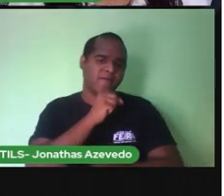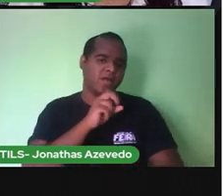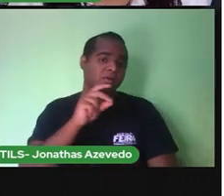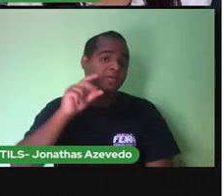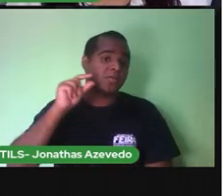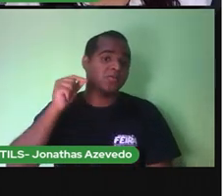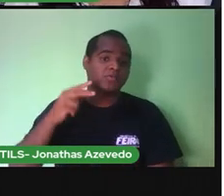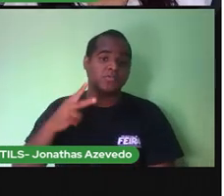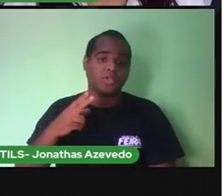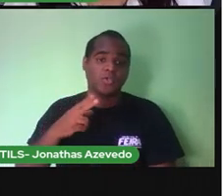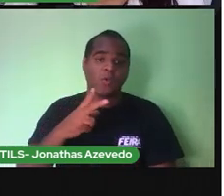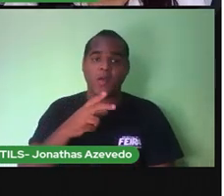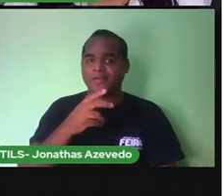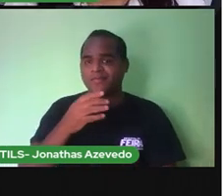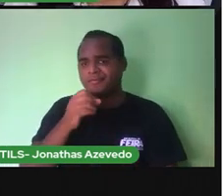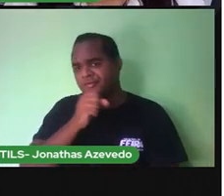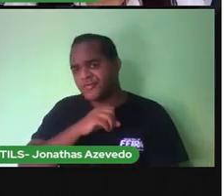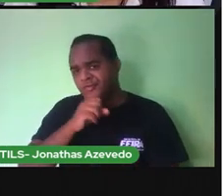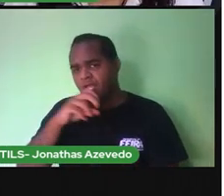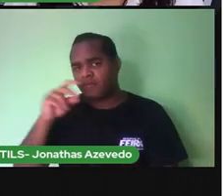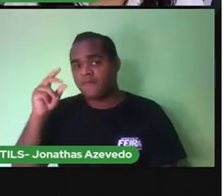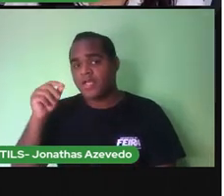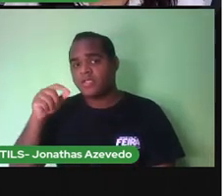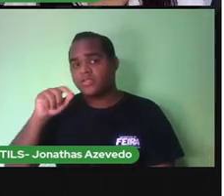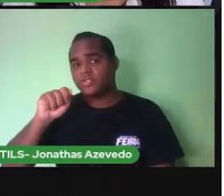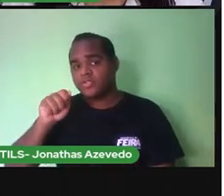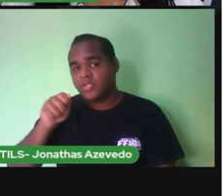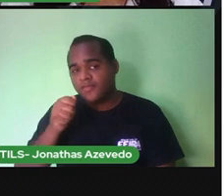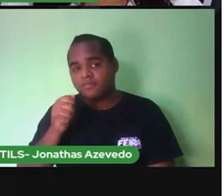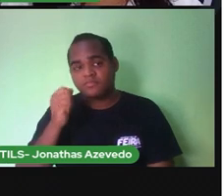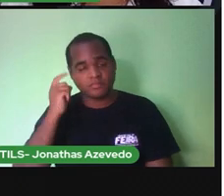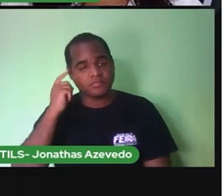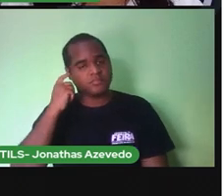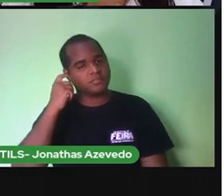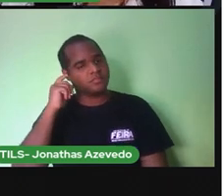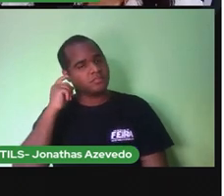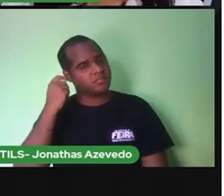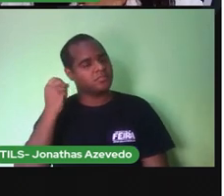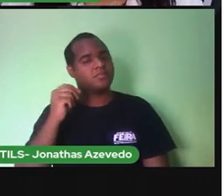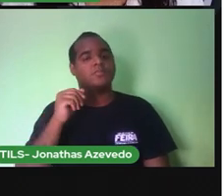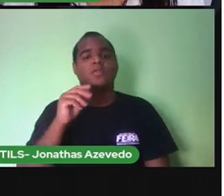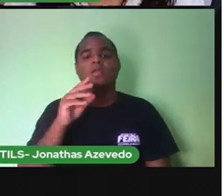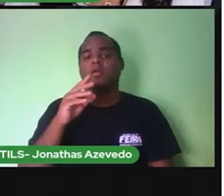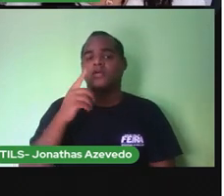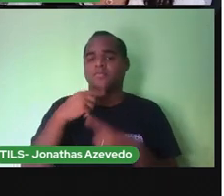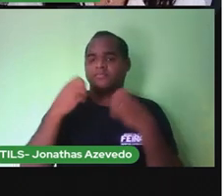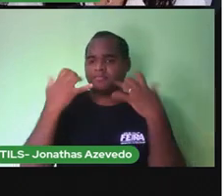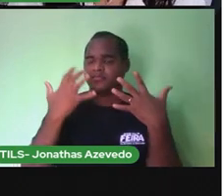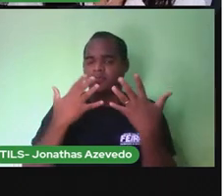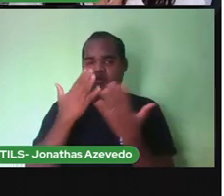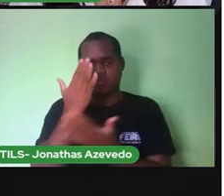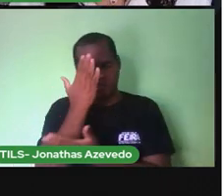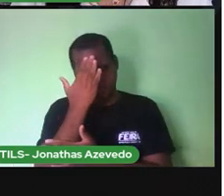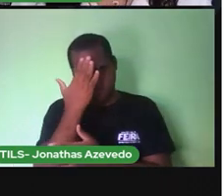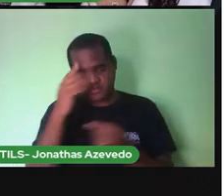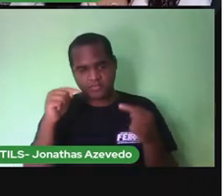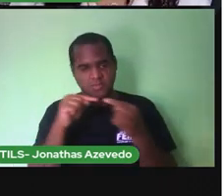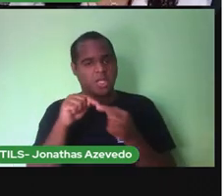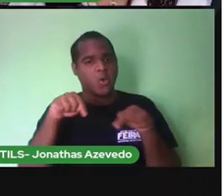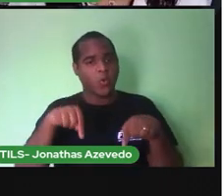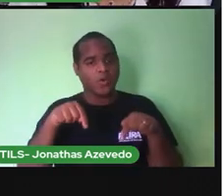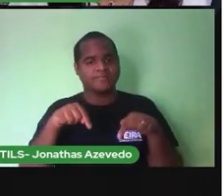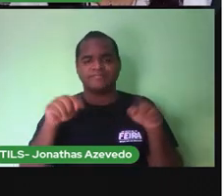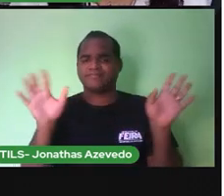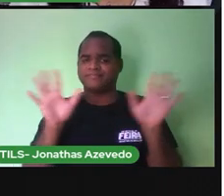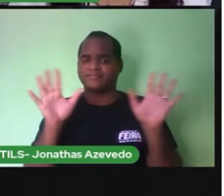tesouros. Isso aí já conta uma história. Quando você olha para isso, você já sabe que não é de hoje. É do